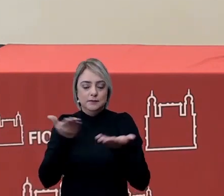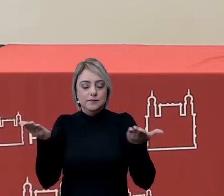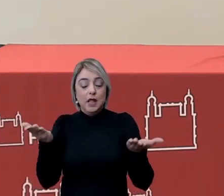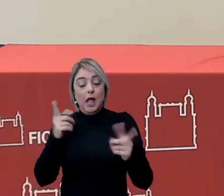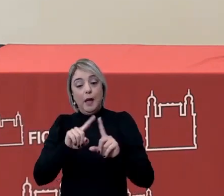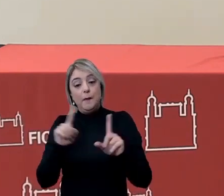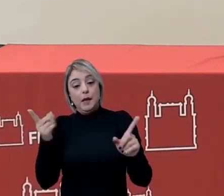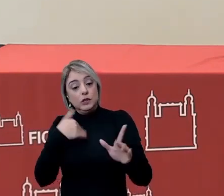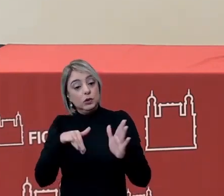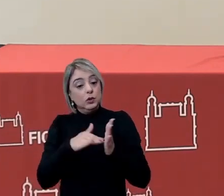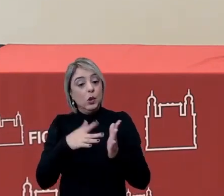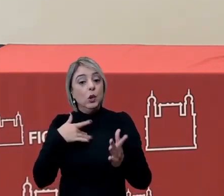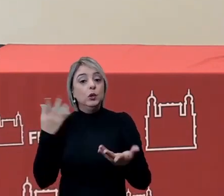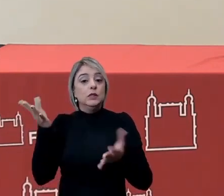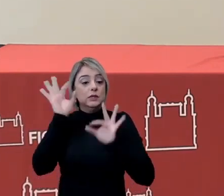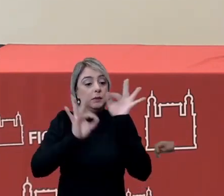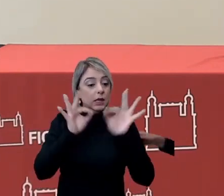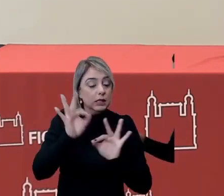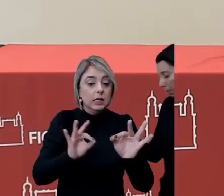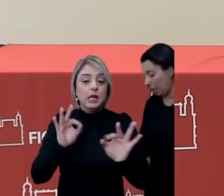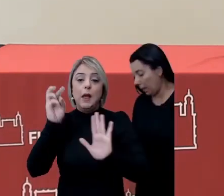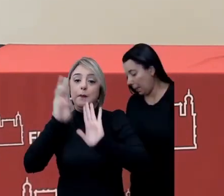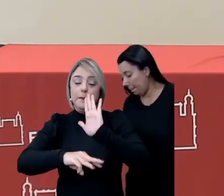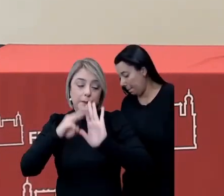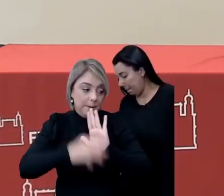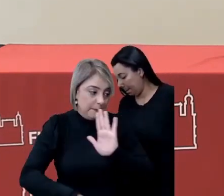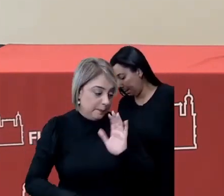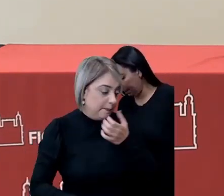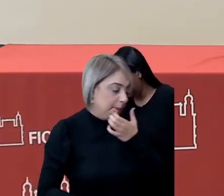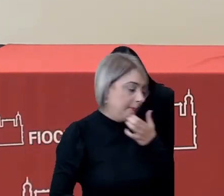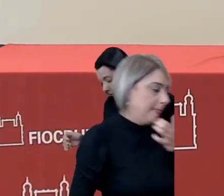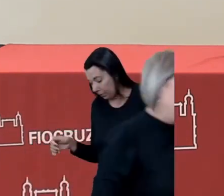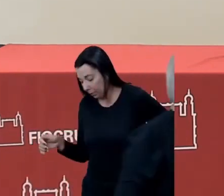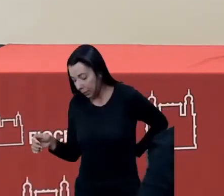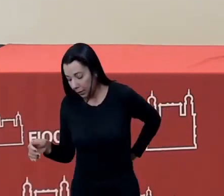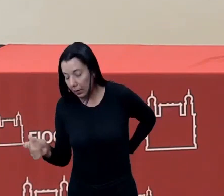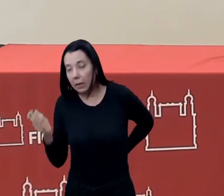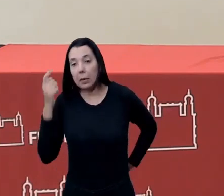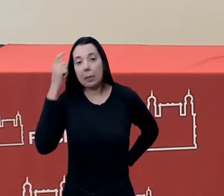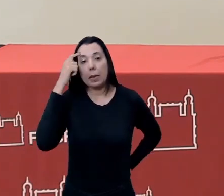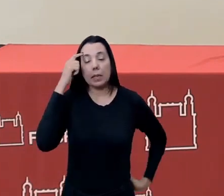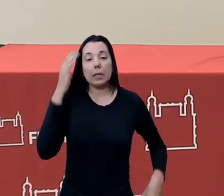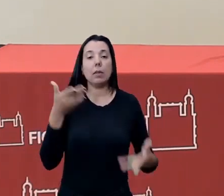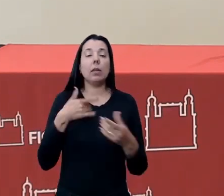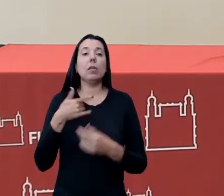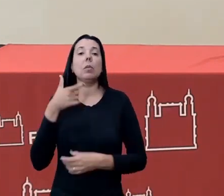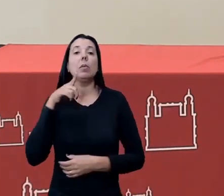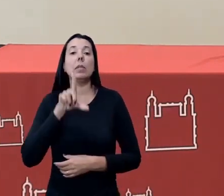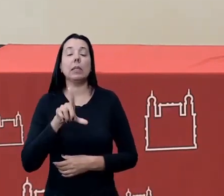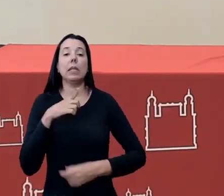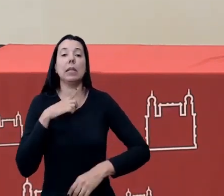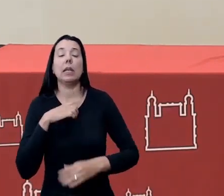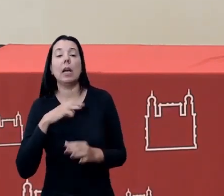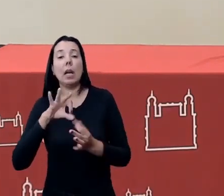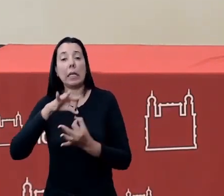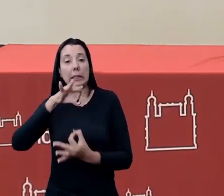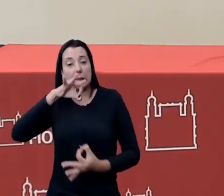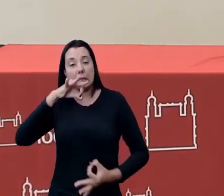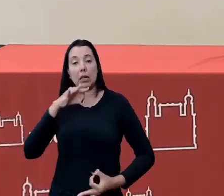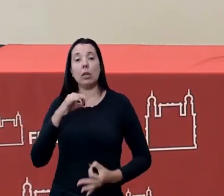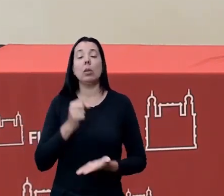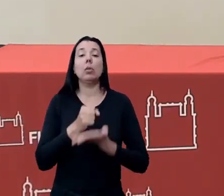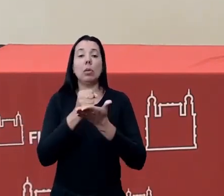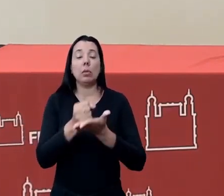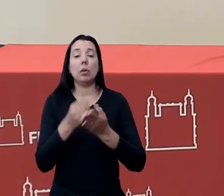mas isso todos esses desenhos metodológicos né a gente vem pensando agora para ver como é que a gente garante a extensão do apoio